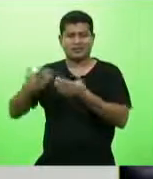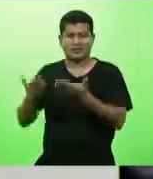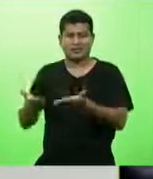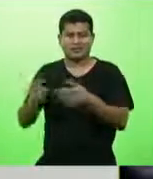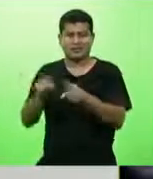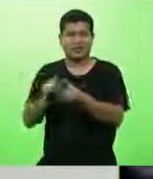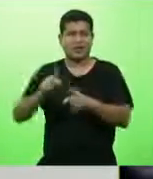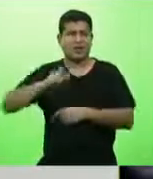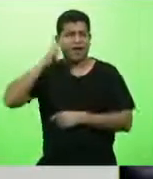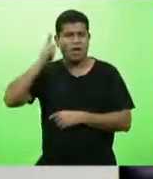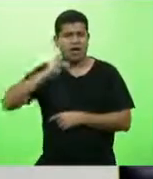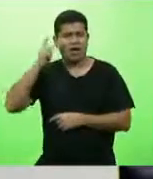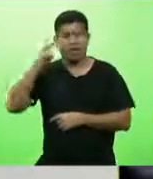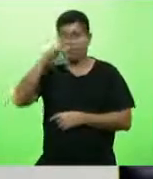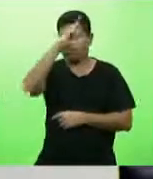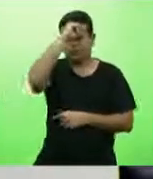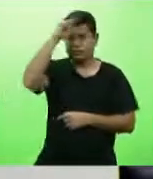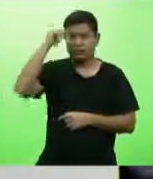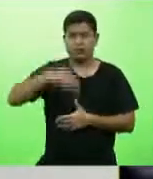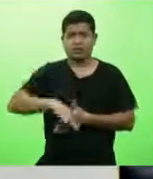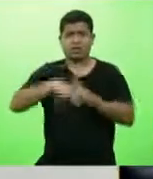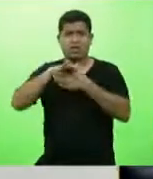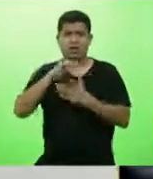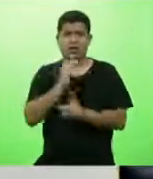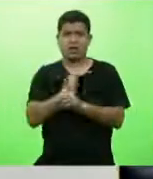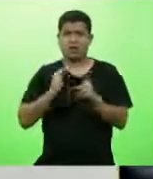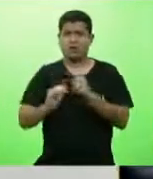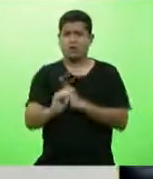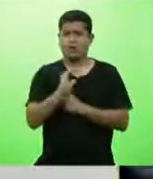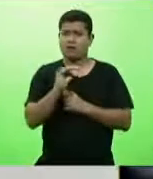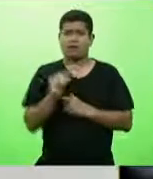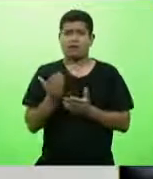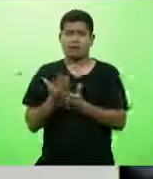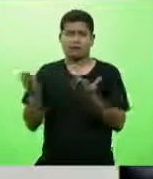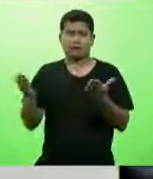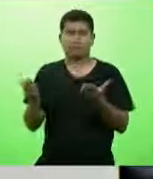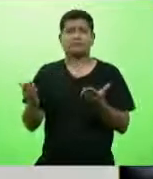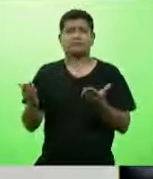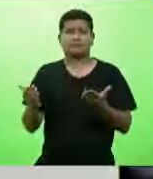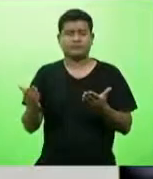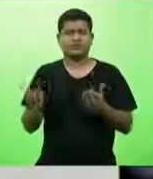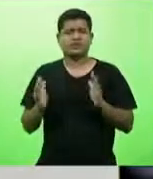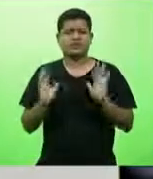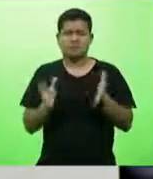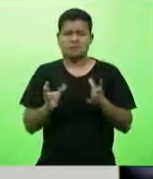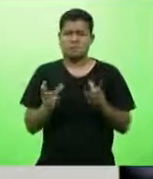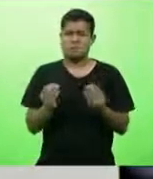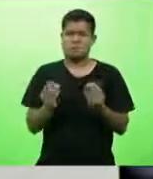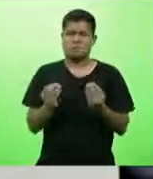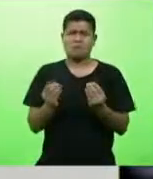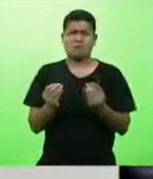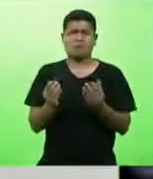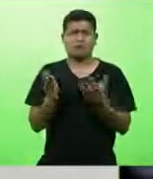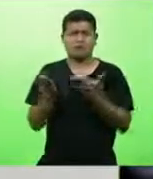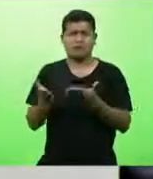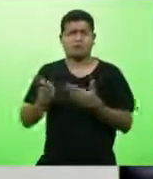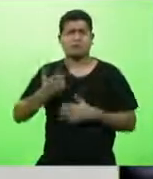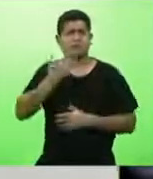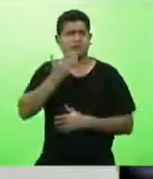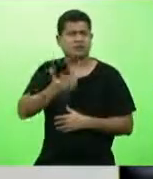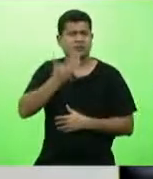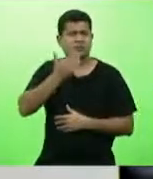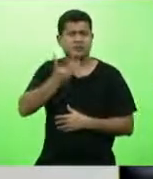prefeitos, demais lideranças comunitárias que estão fazendo esse apelo há muito tempo, repito, não só nesse governo,